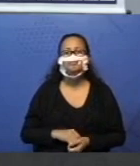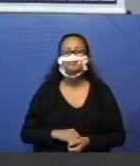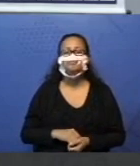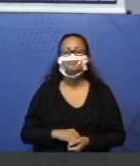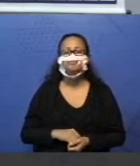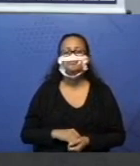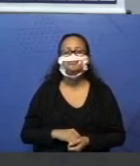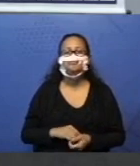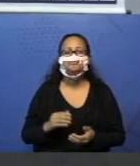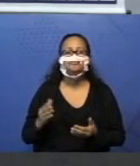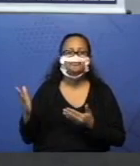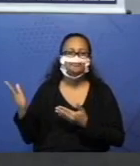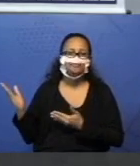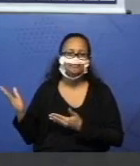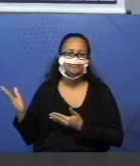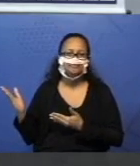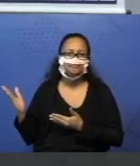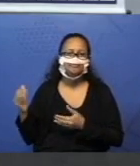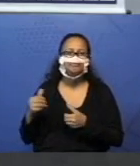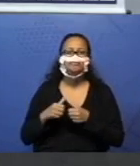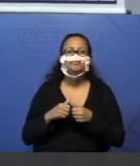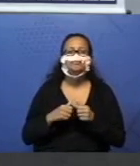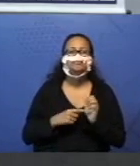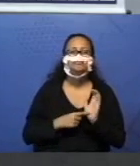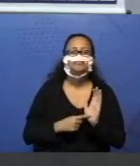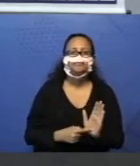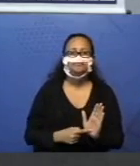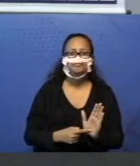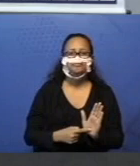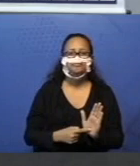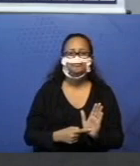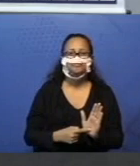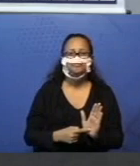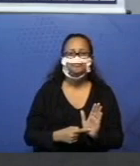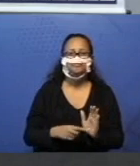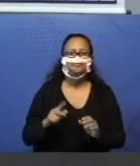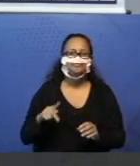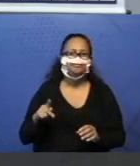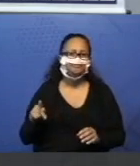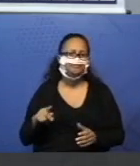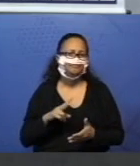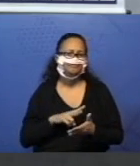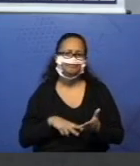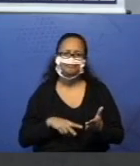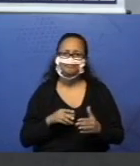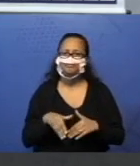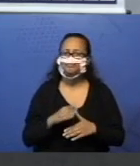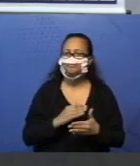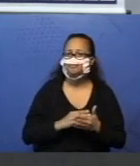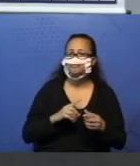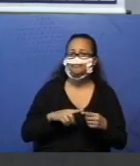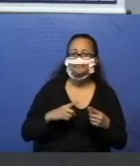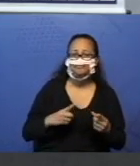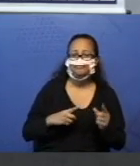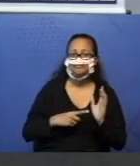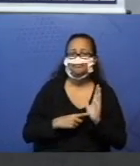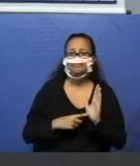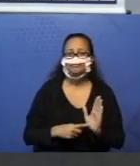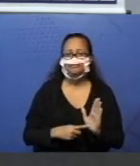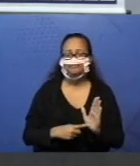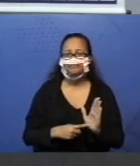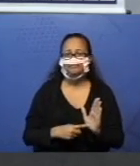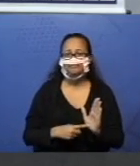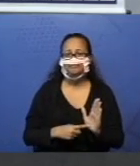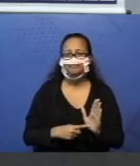Essa parte aqui está falando, a professora não vai ler tudo para não ficar cansativo, mas está falando exatamente sobre